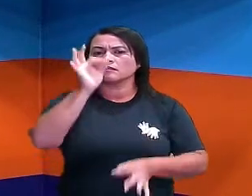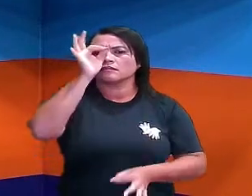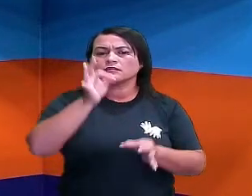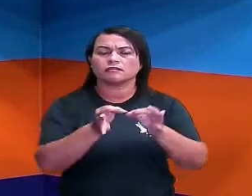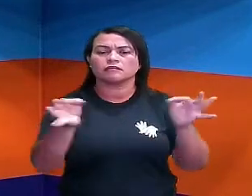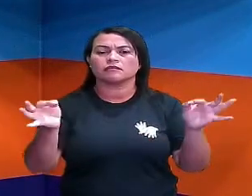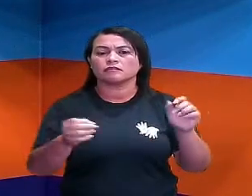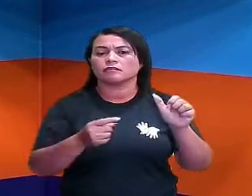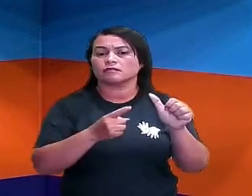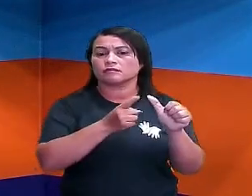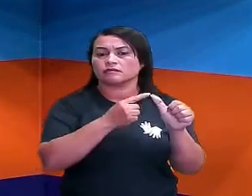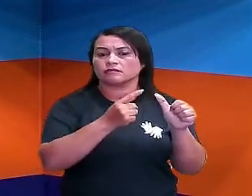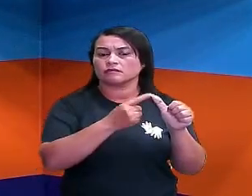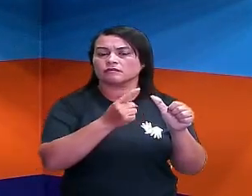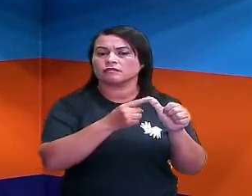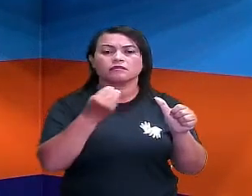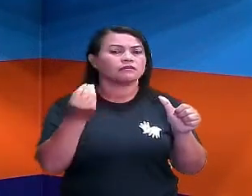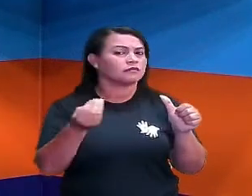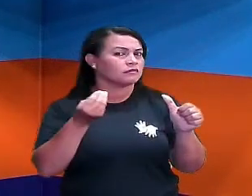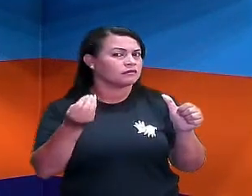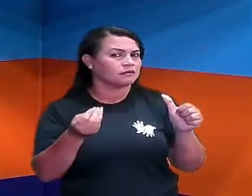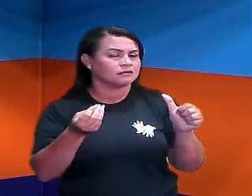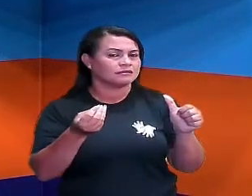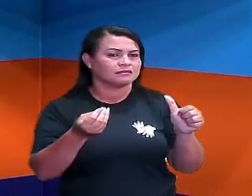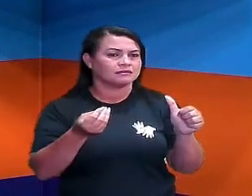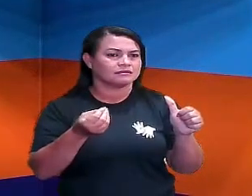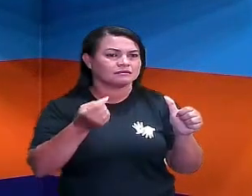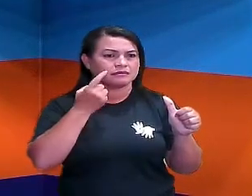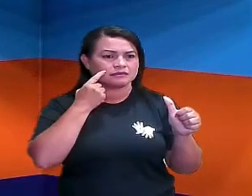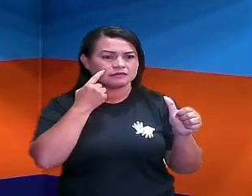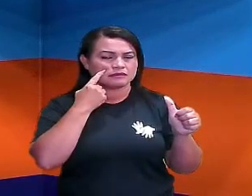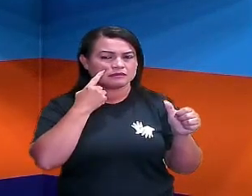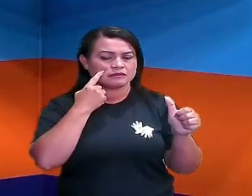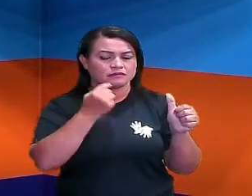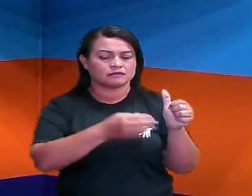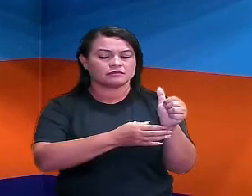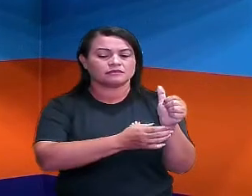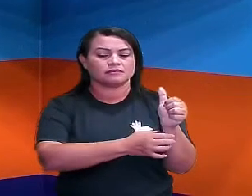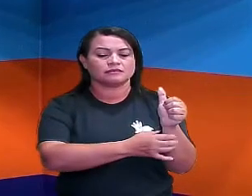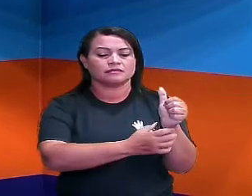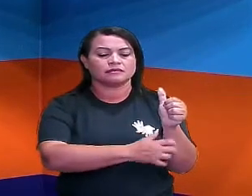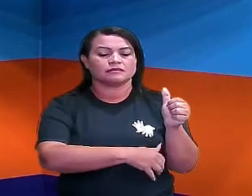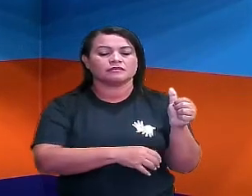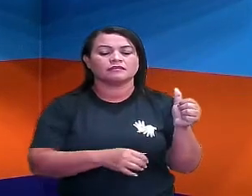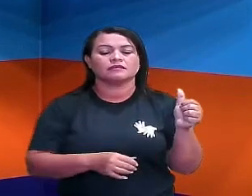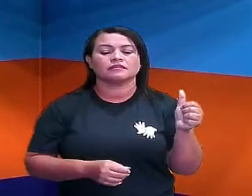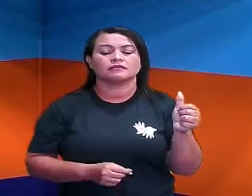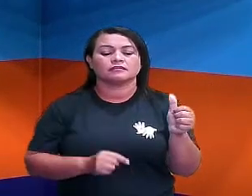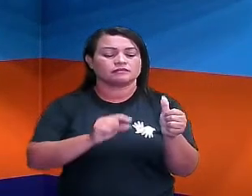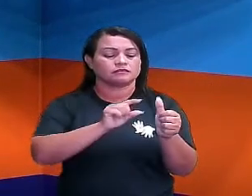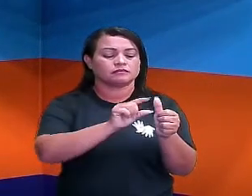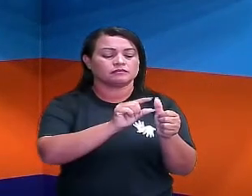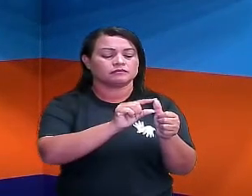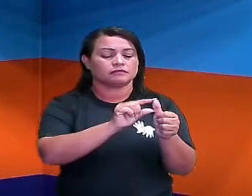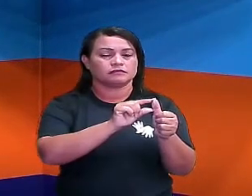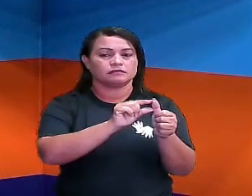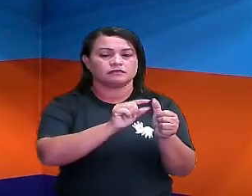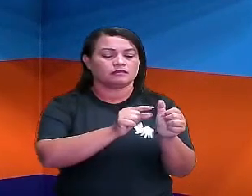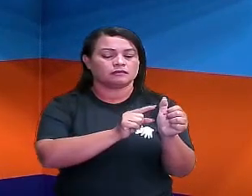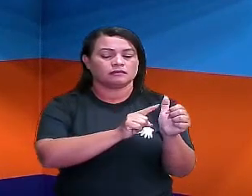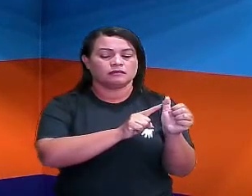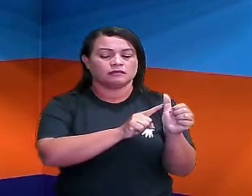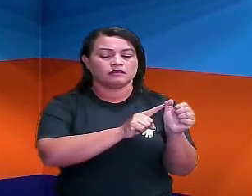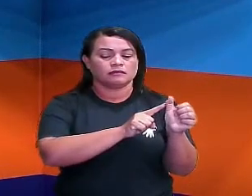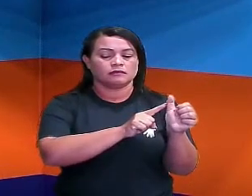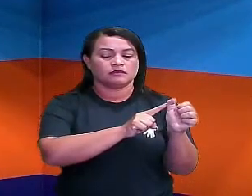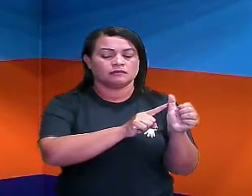Polegal, o dedão. É essa medida aqui, tá? Dessa juntinha até a